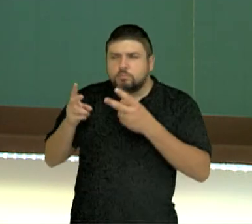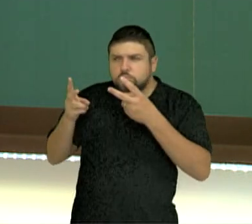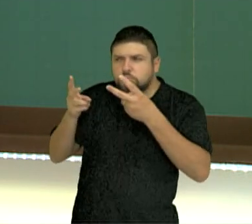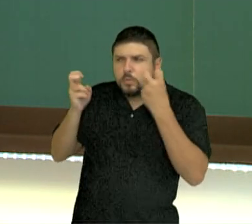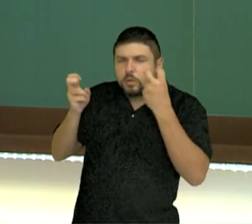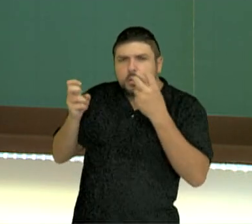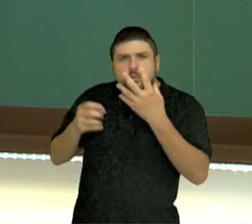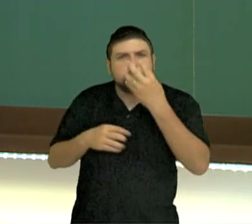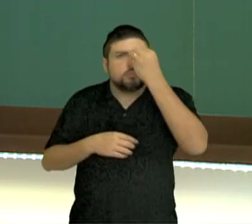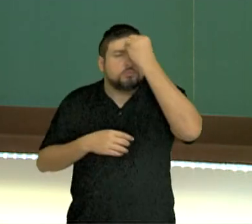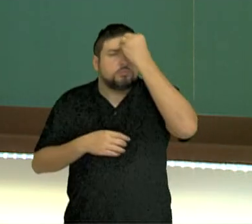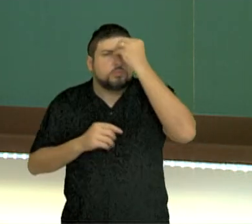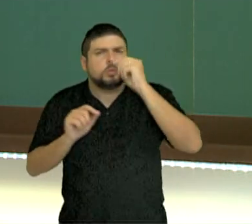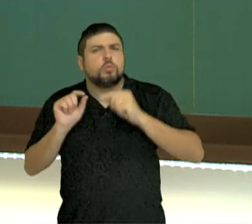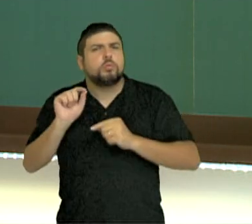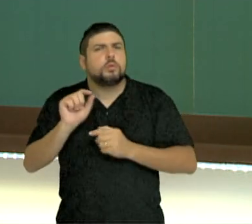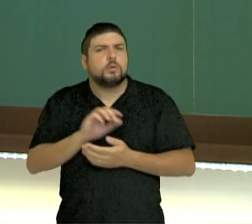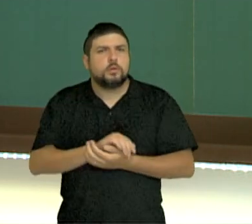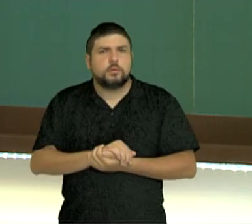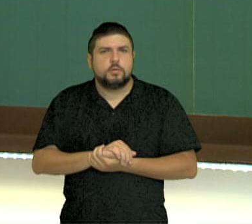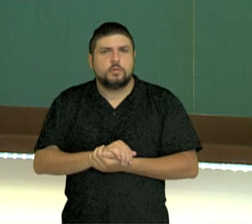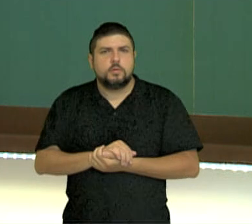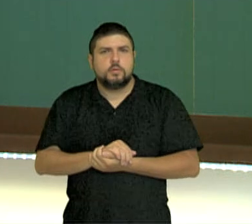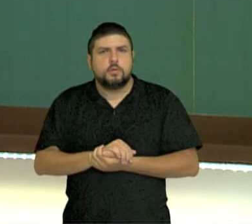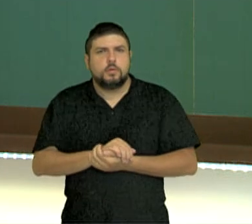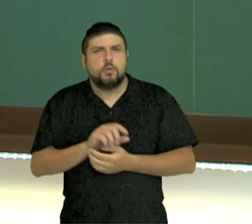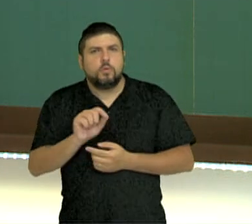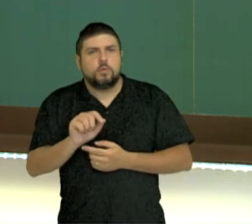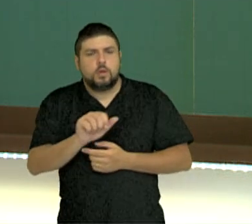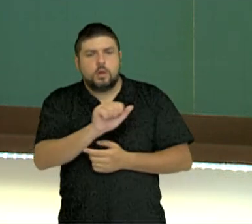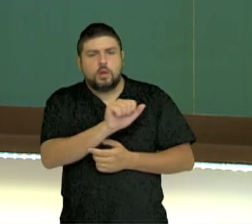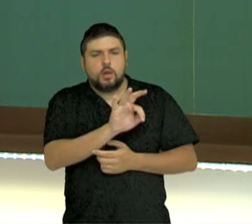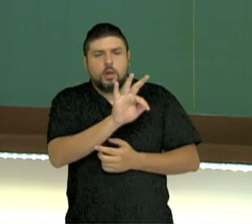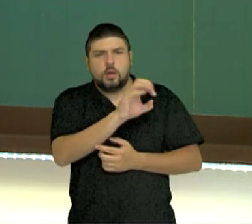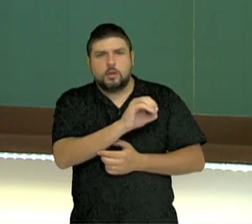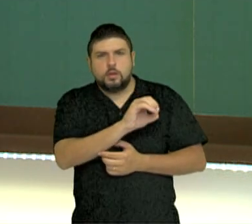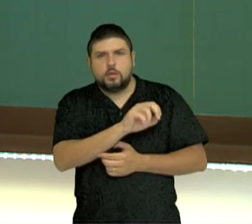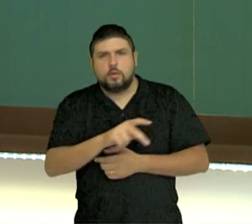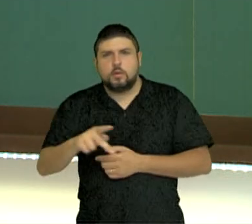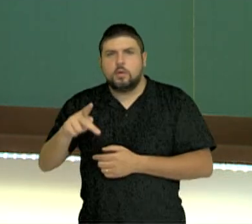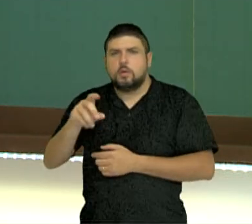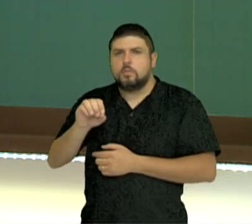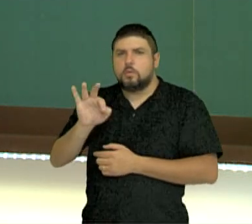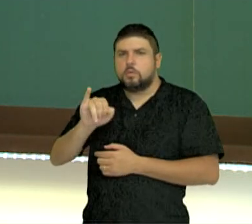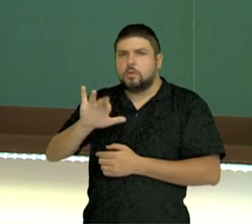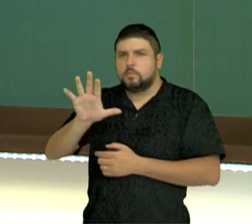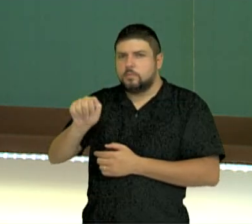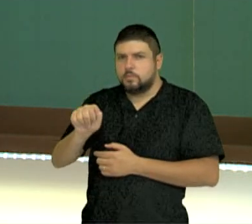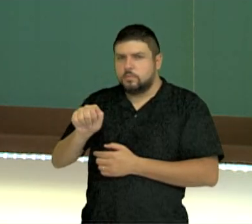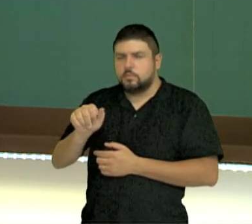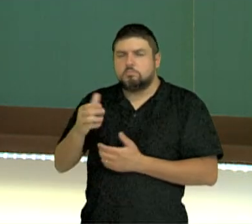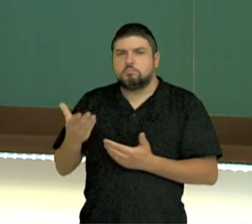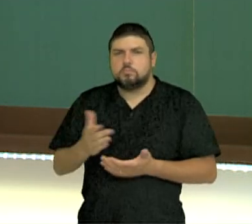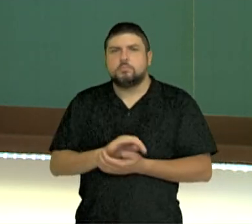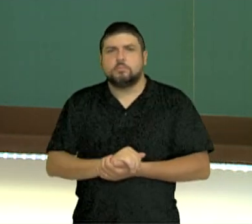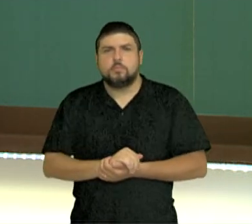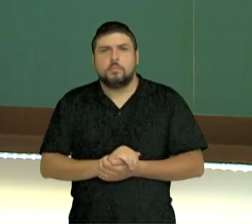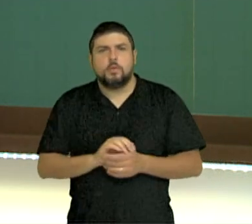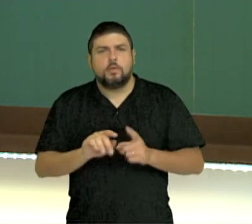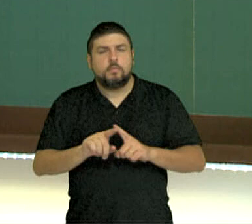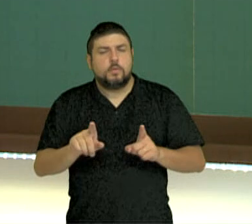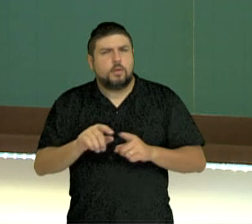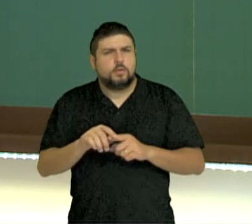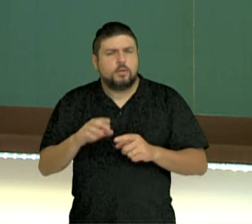por exemplo, em ato e potência? Mas, principalmente, pensando essa relação entre